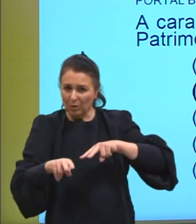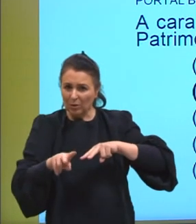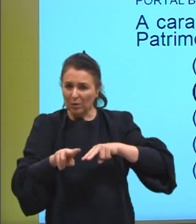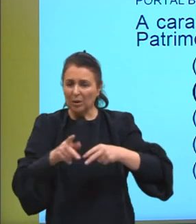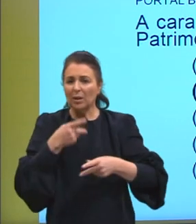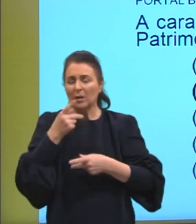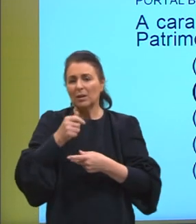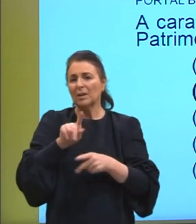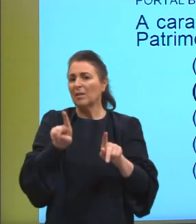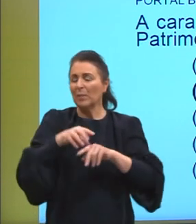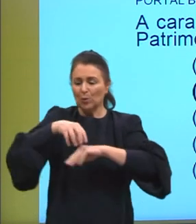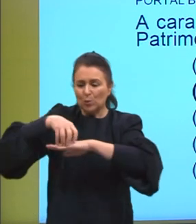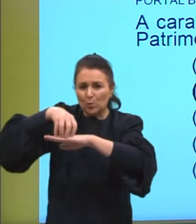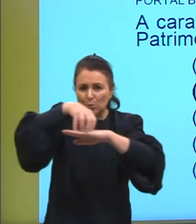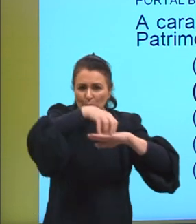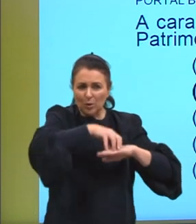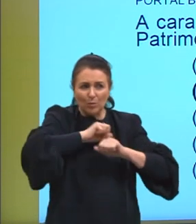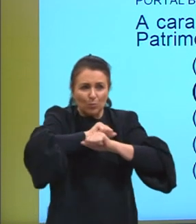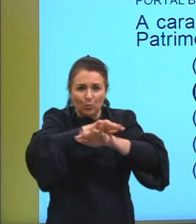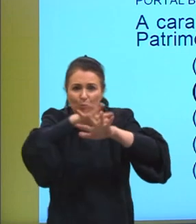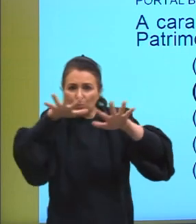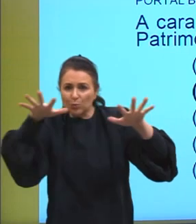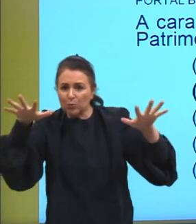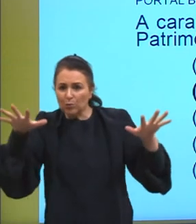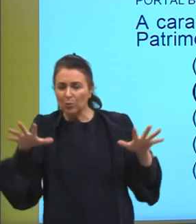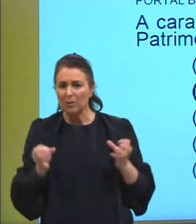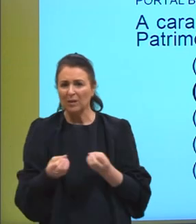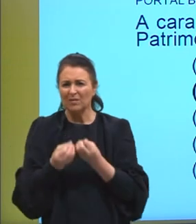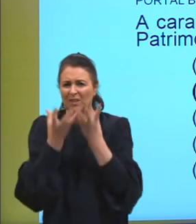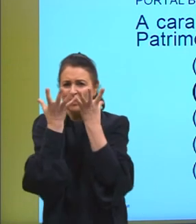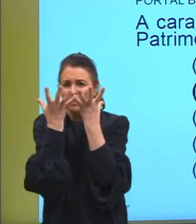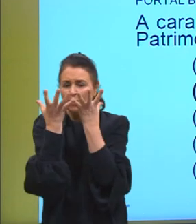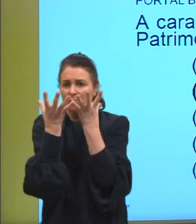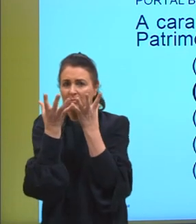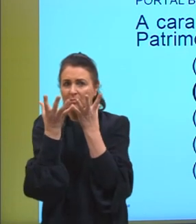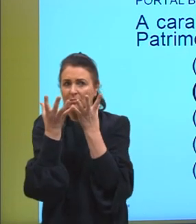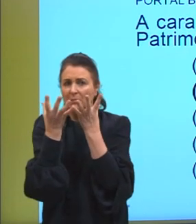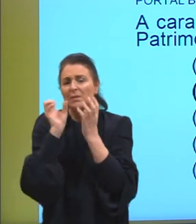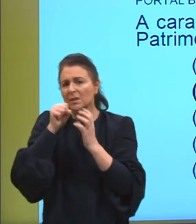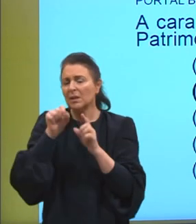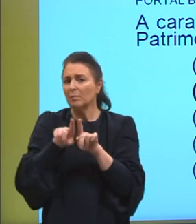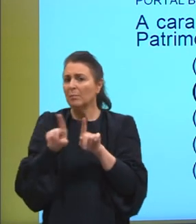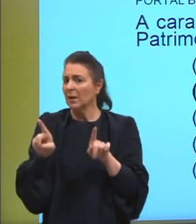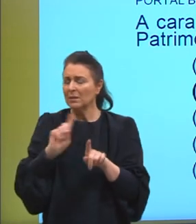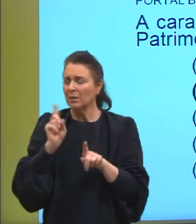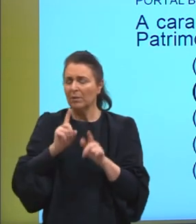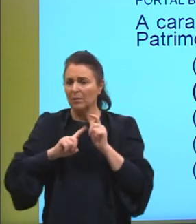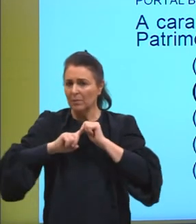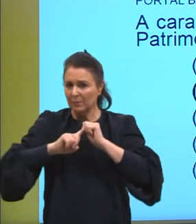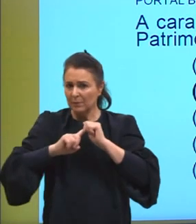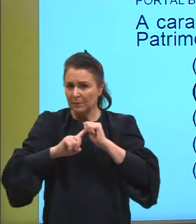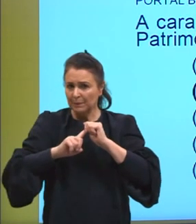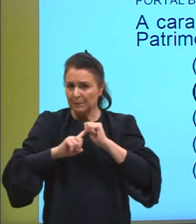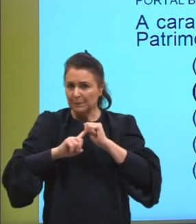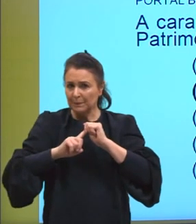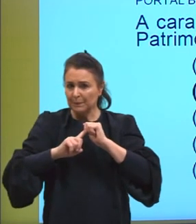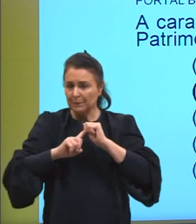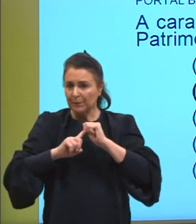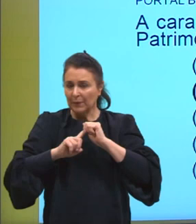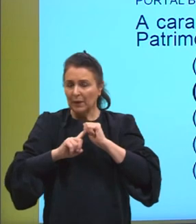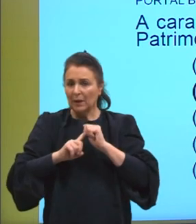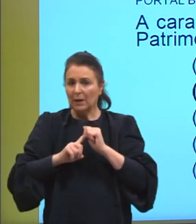Disseminação turística internacional dos eventos festivos. Também é, mas não é a principal, a questão mais forte.